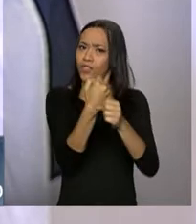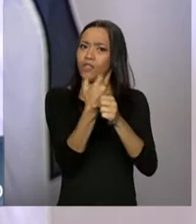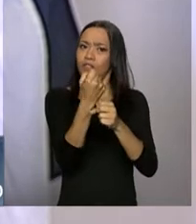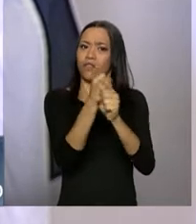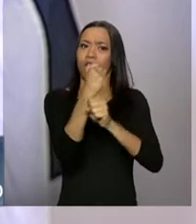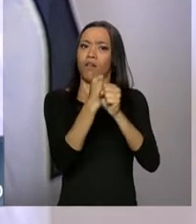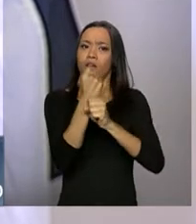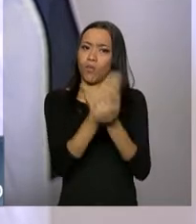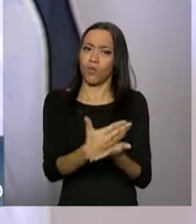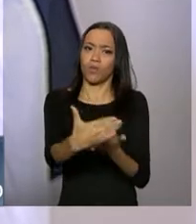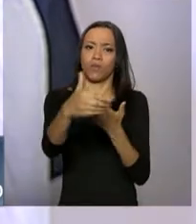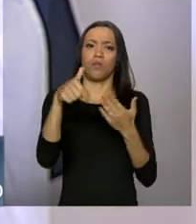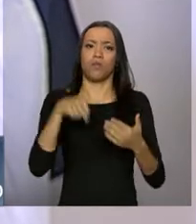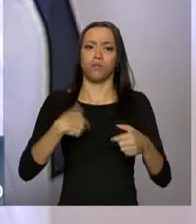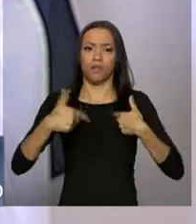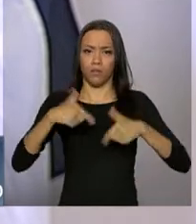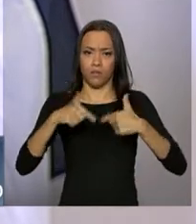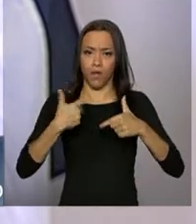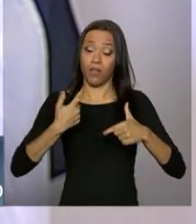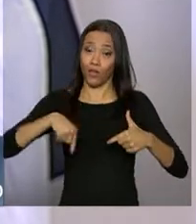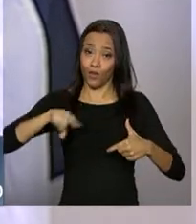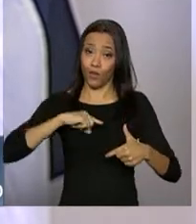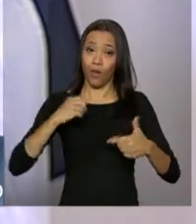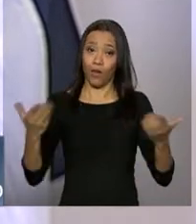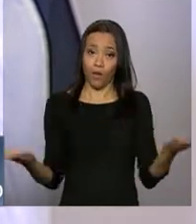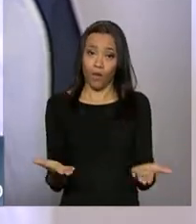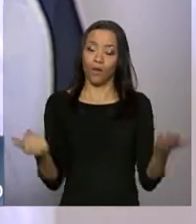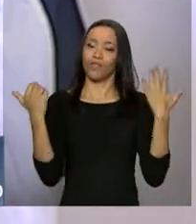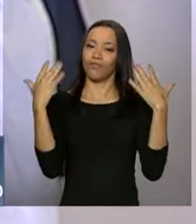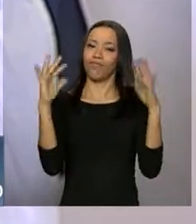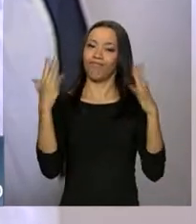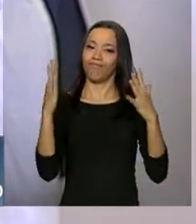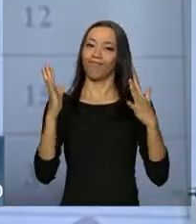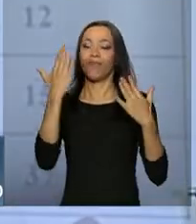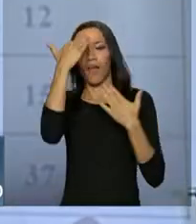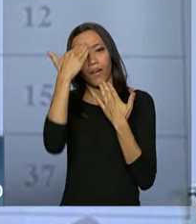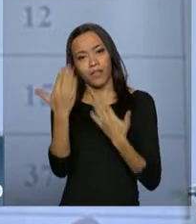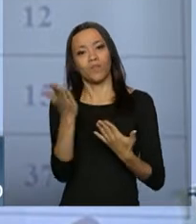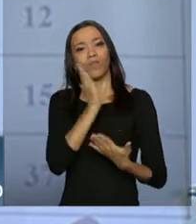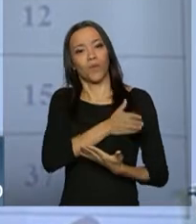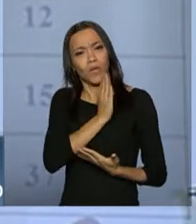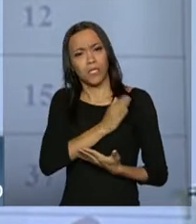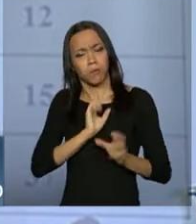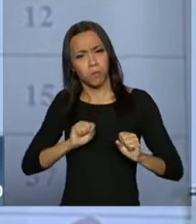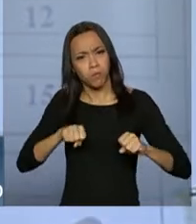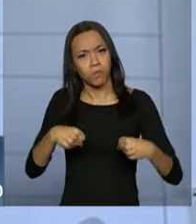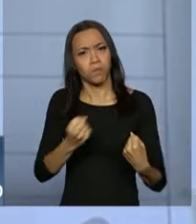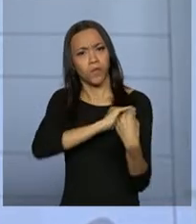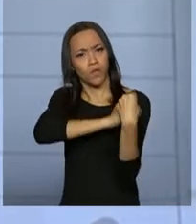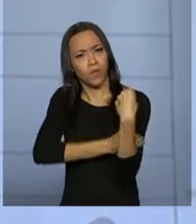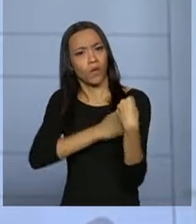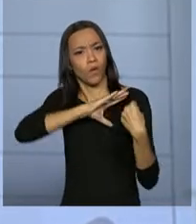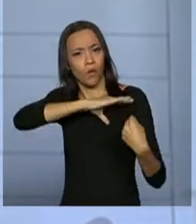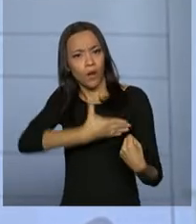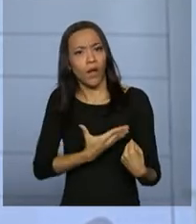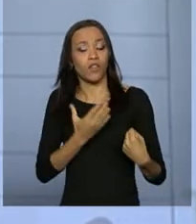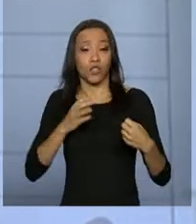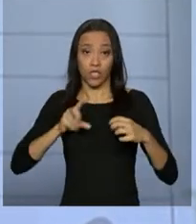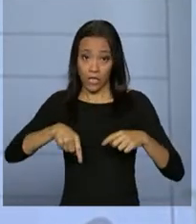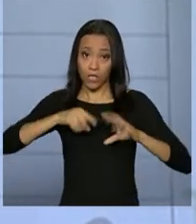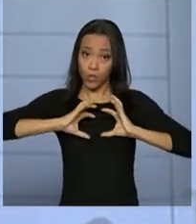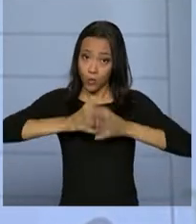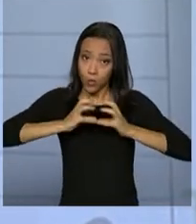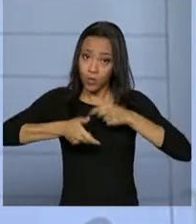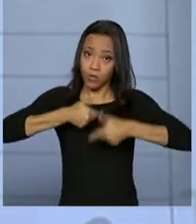os verdadeiros homenageados, a quem agradecemos de coração, realmente, todo o empenho, toda a coragem, toda a responsabilidade desse